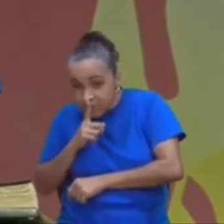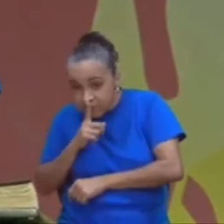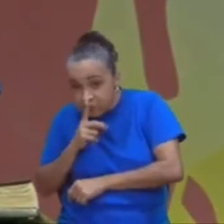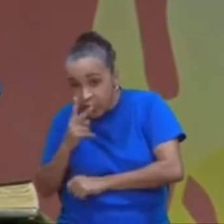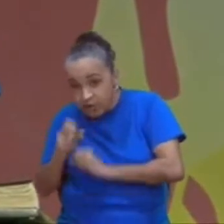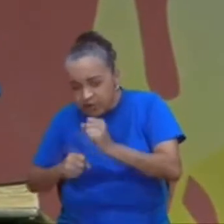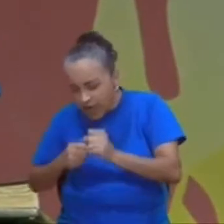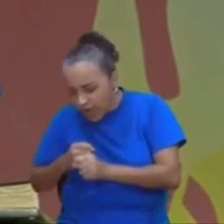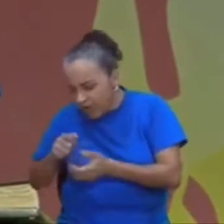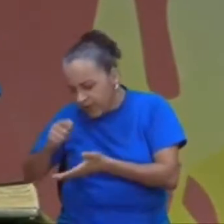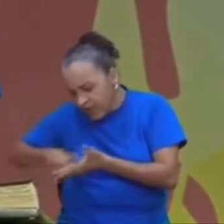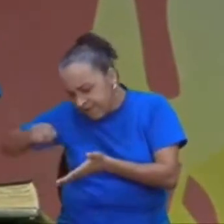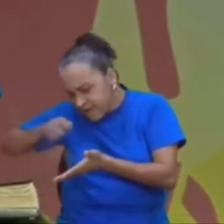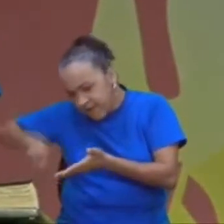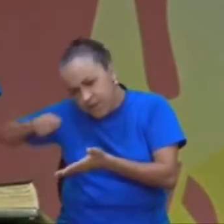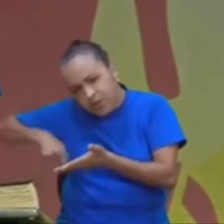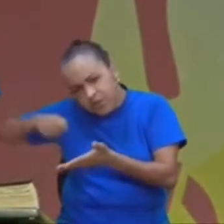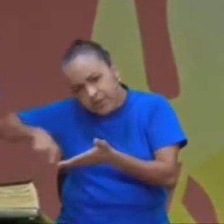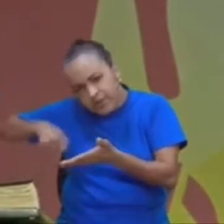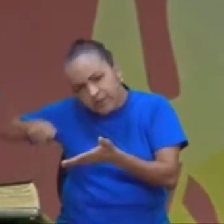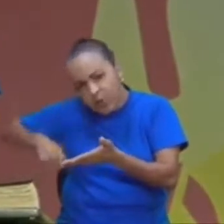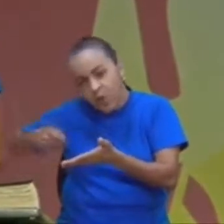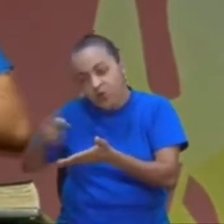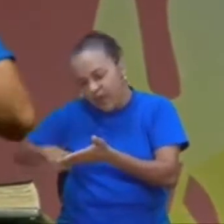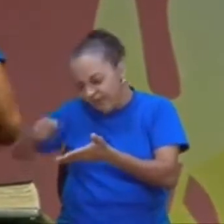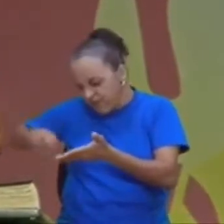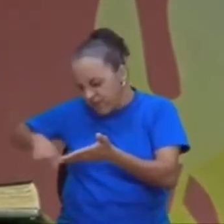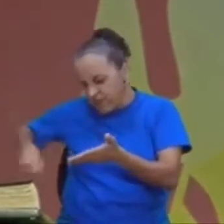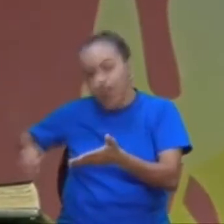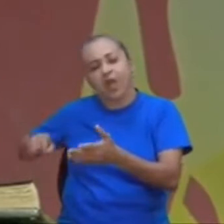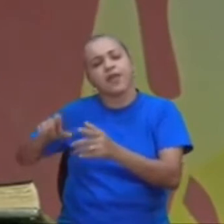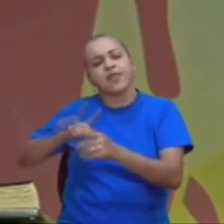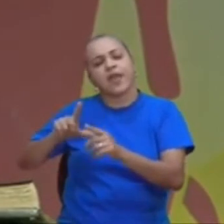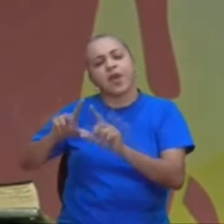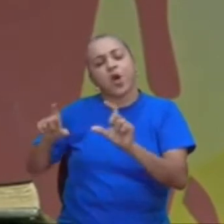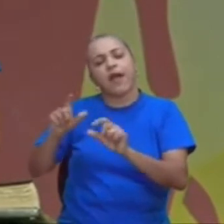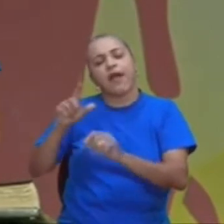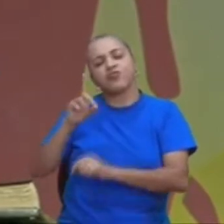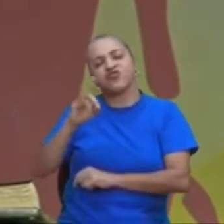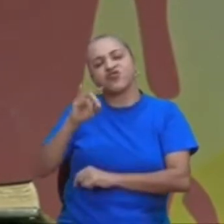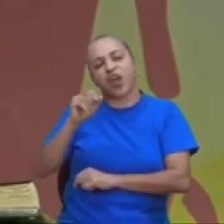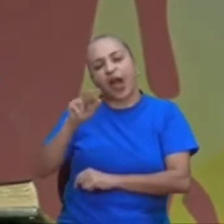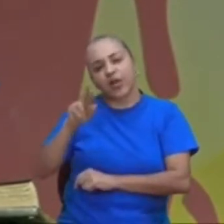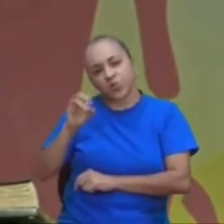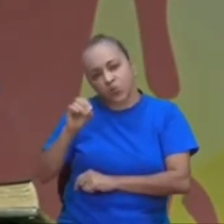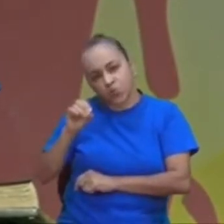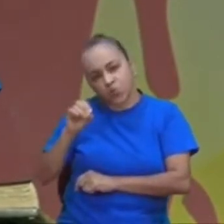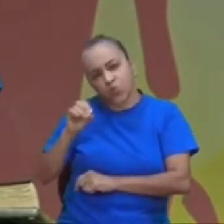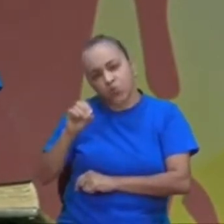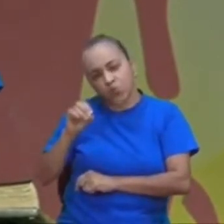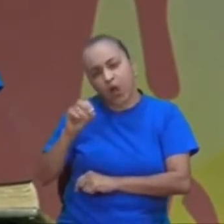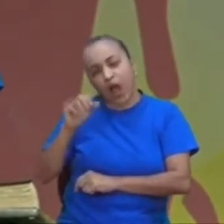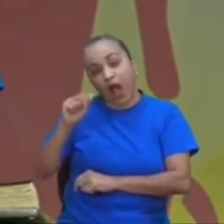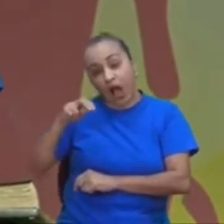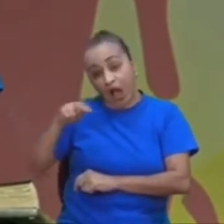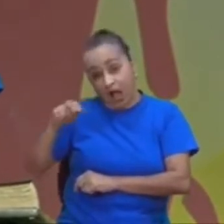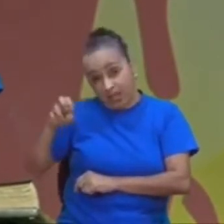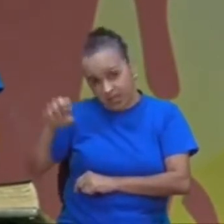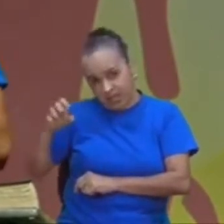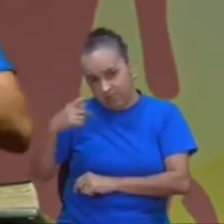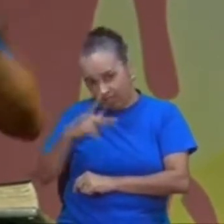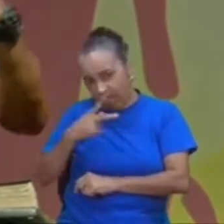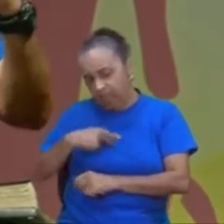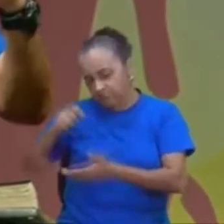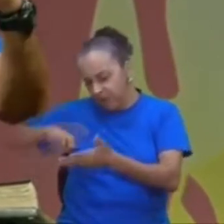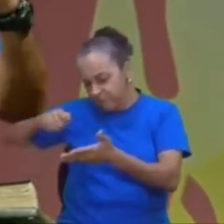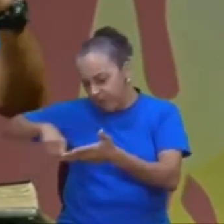aqueles dois anos, ela escreveu uma obra chamada Os Diários de Anne Frank. E, segundo alguns especialistas, é